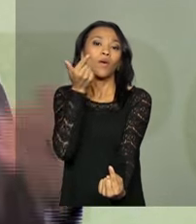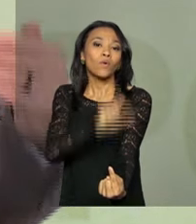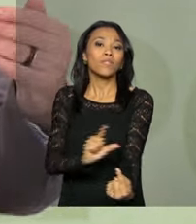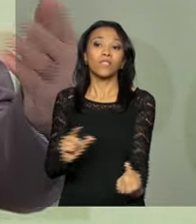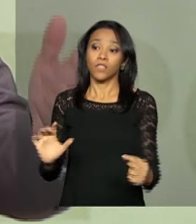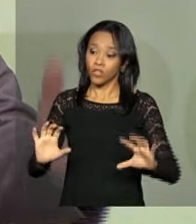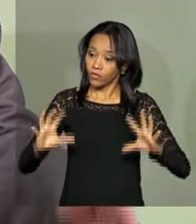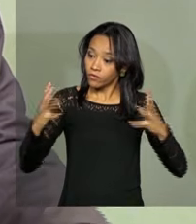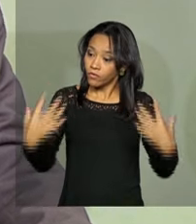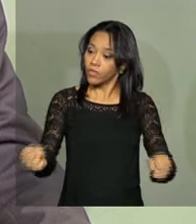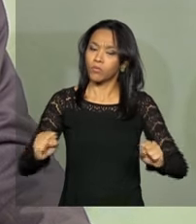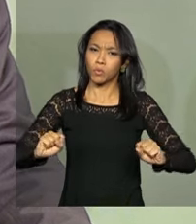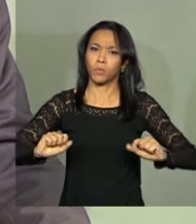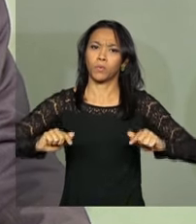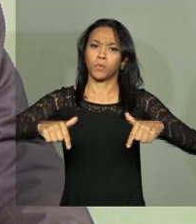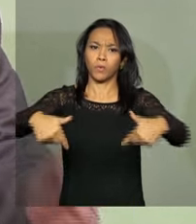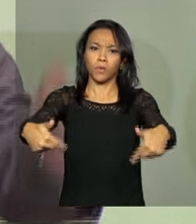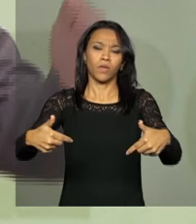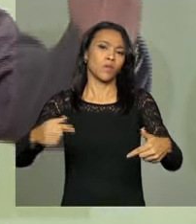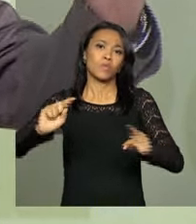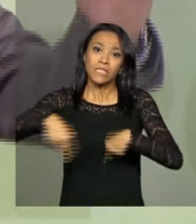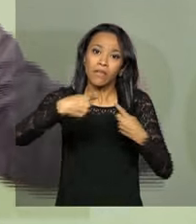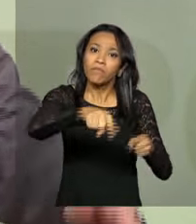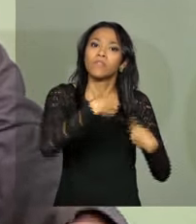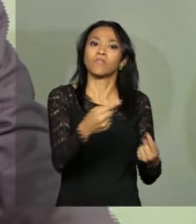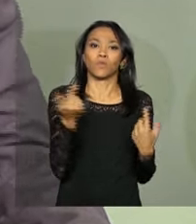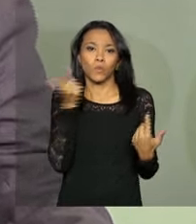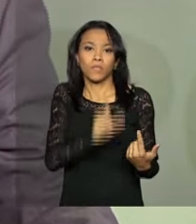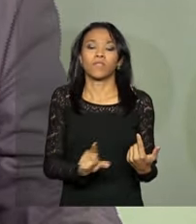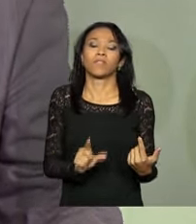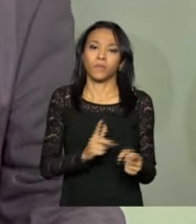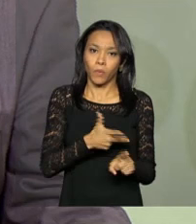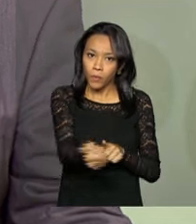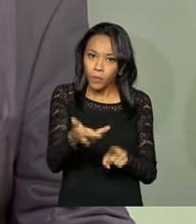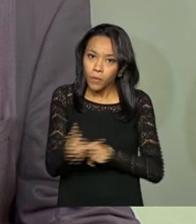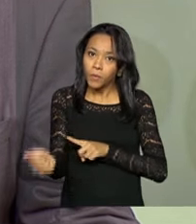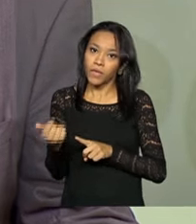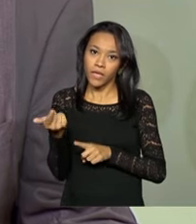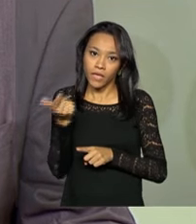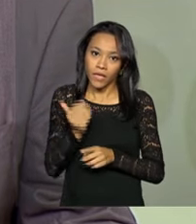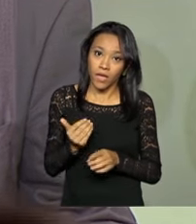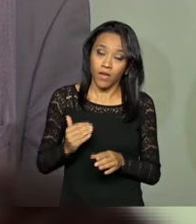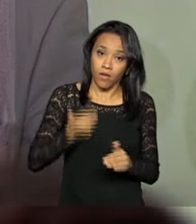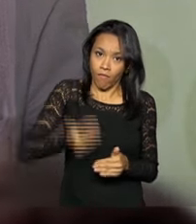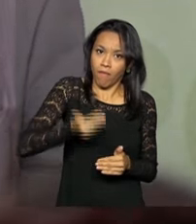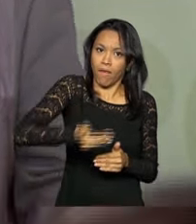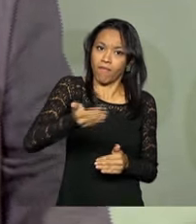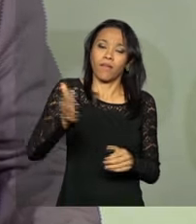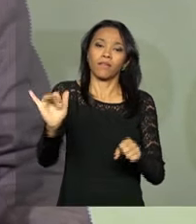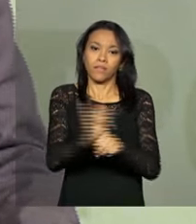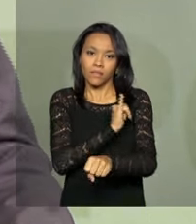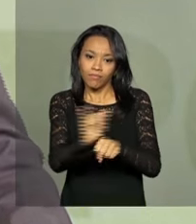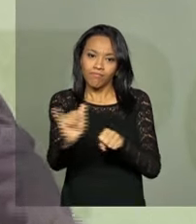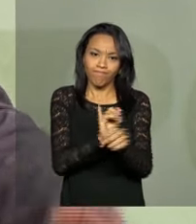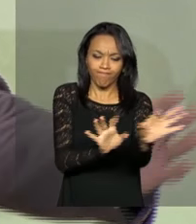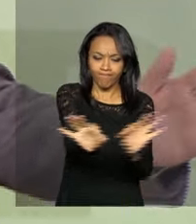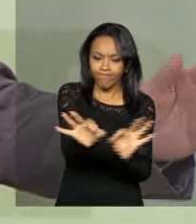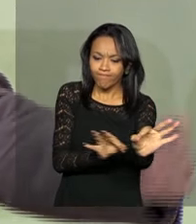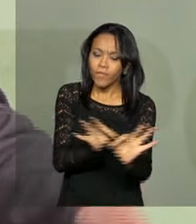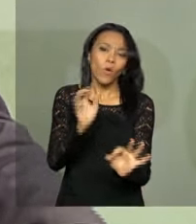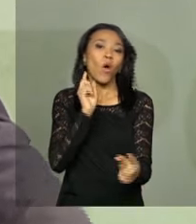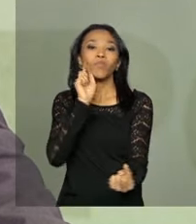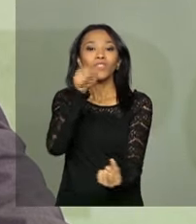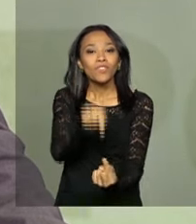juntos os desafios e avançarmos nesta opção estratégica que fizemos de